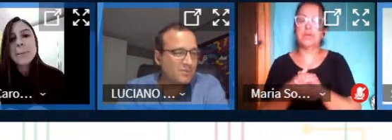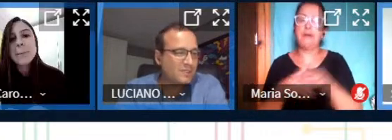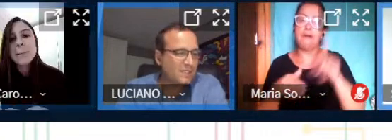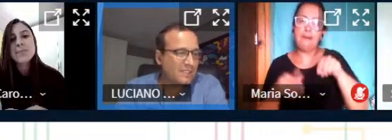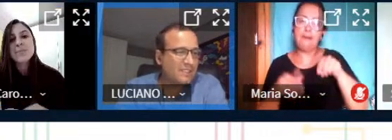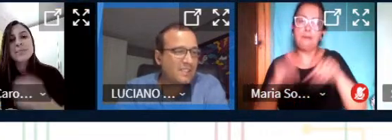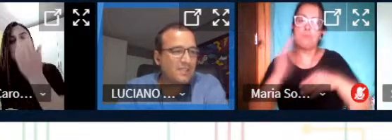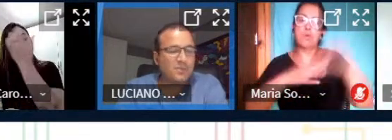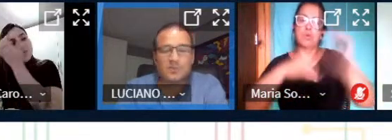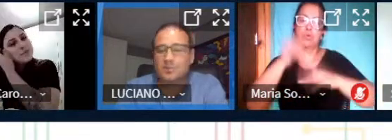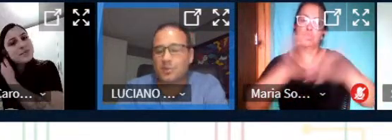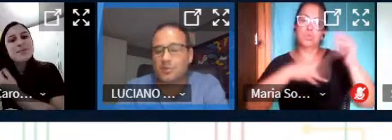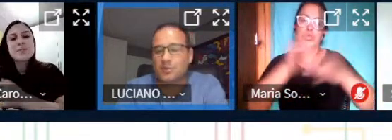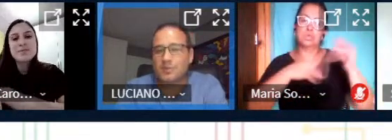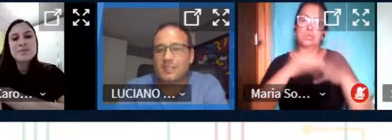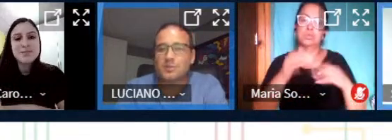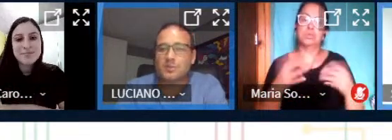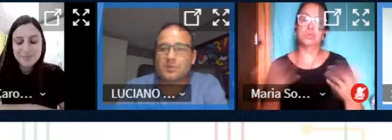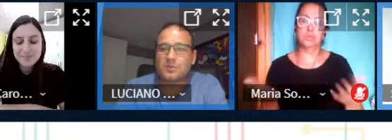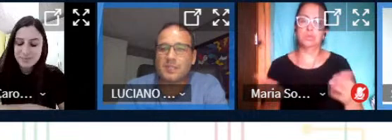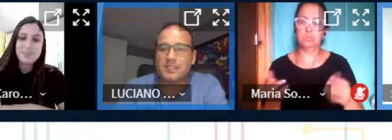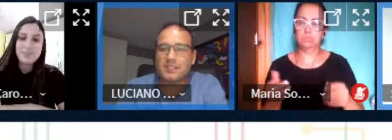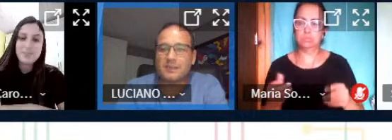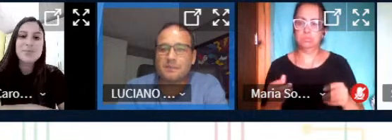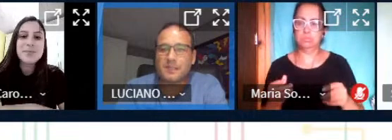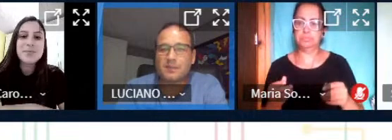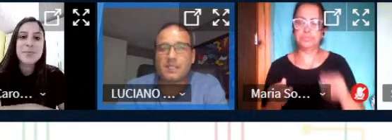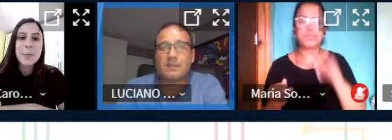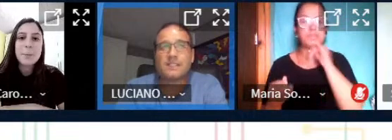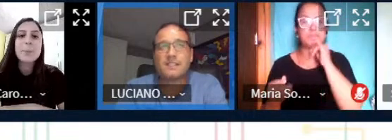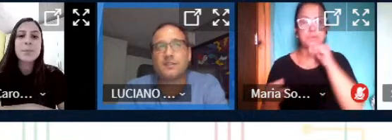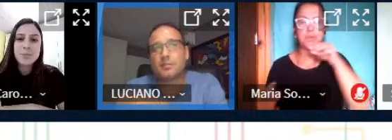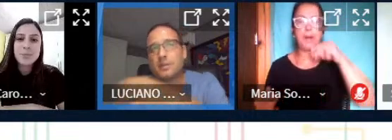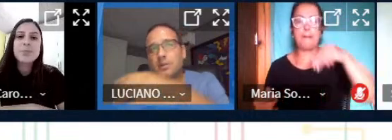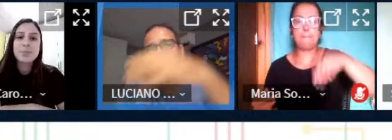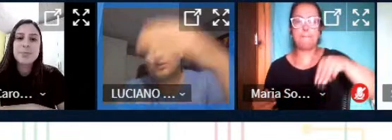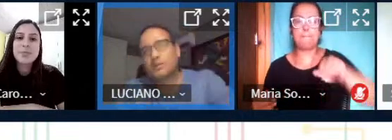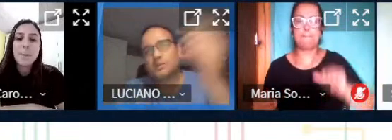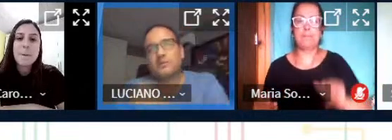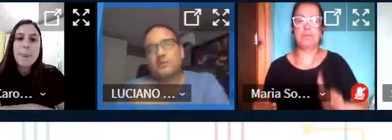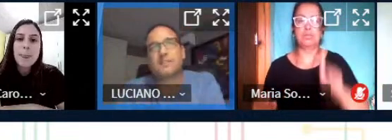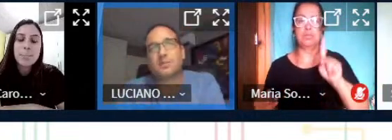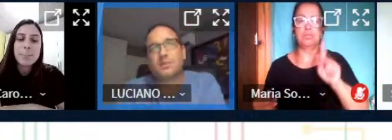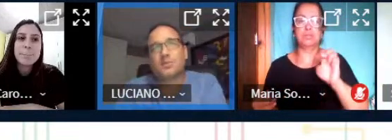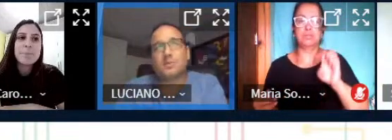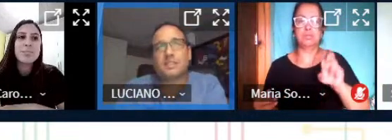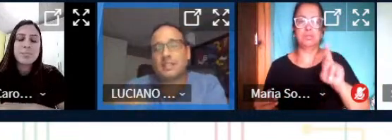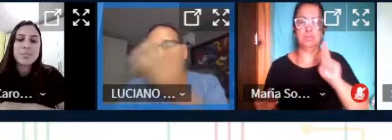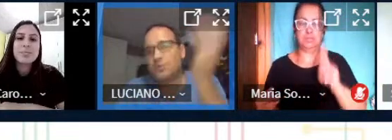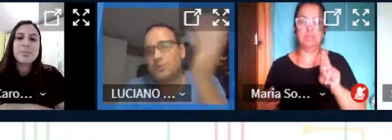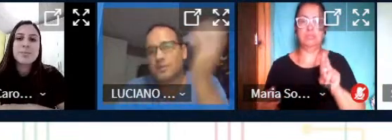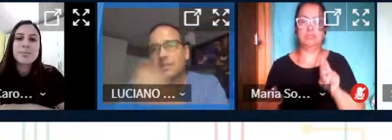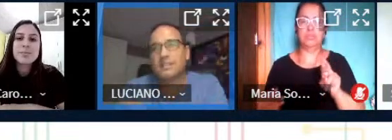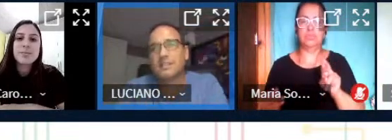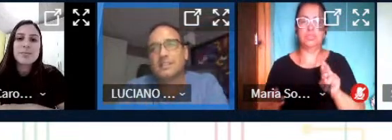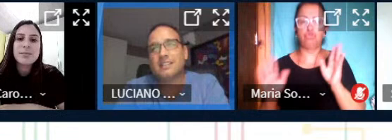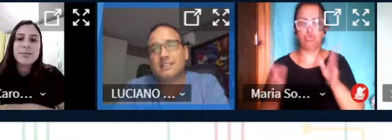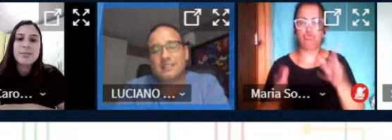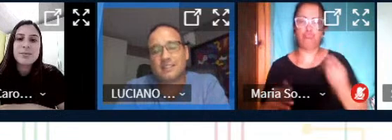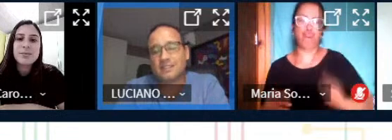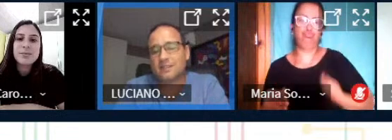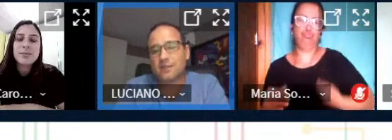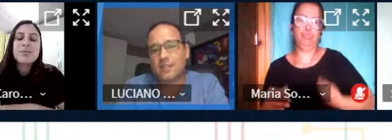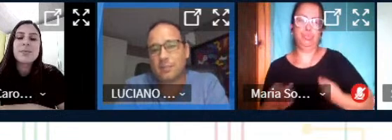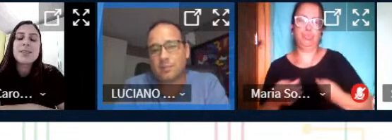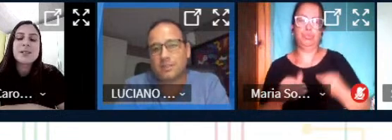um né de um produto né de um produto maker né e ele vai servir para outras vai ficar no youtube já está no youtube agora né